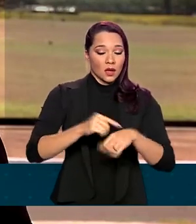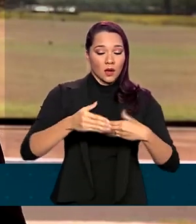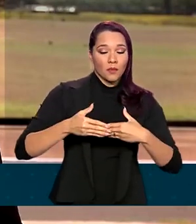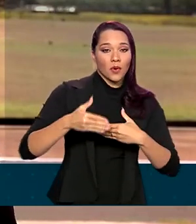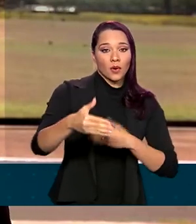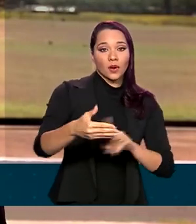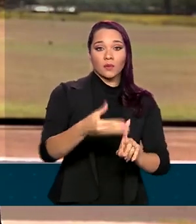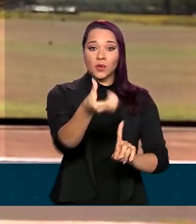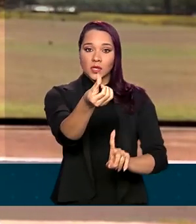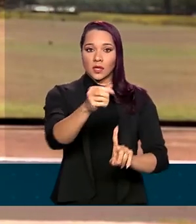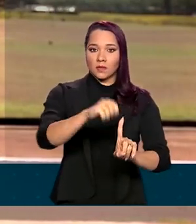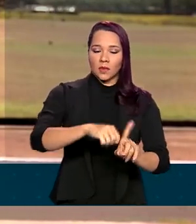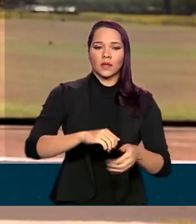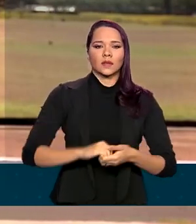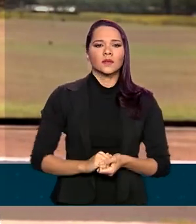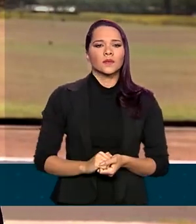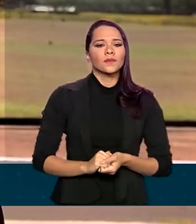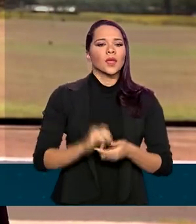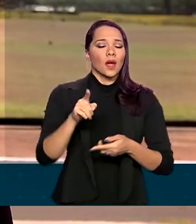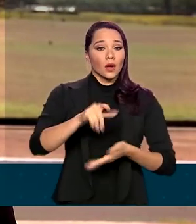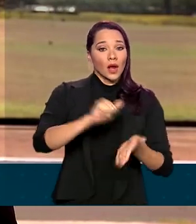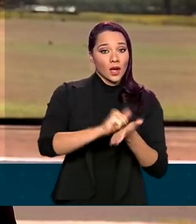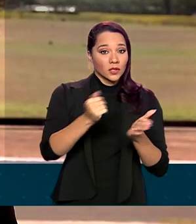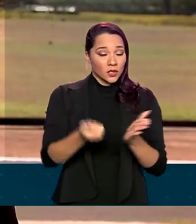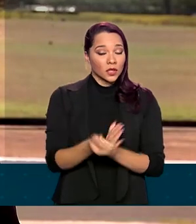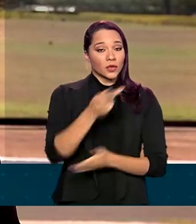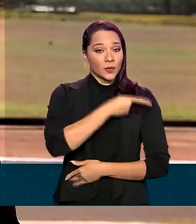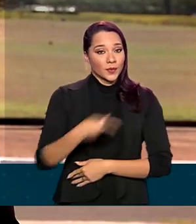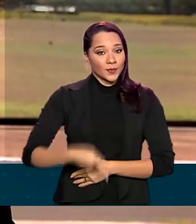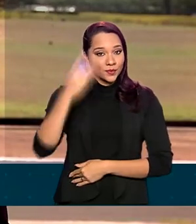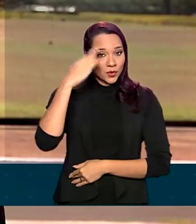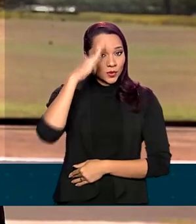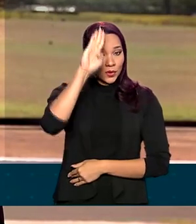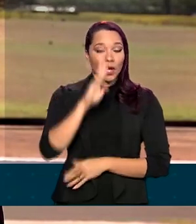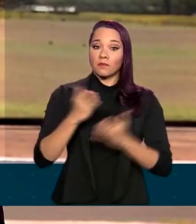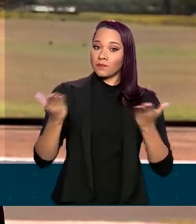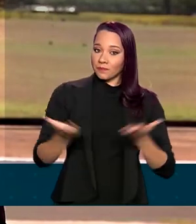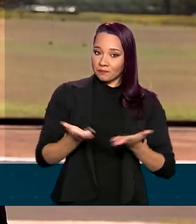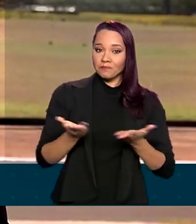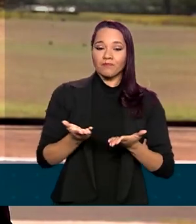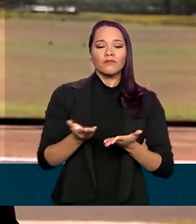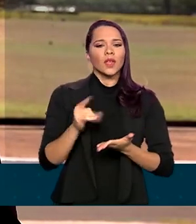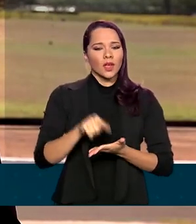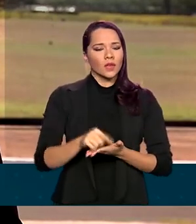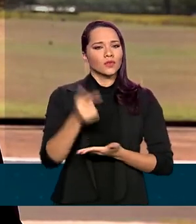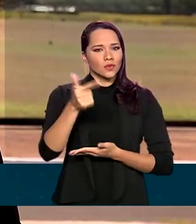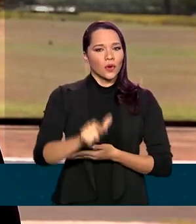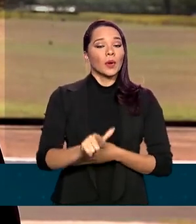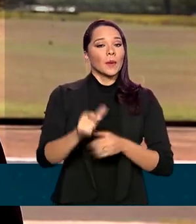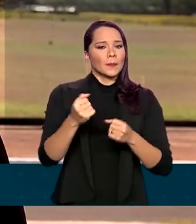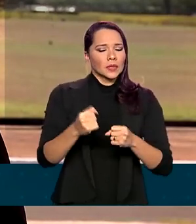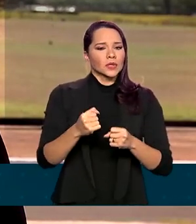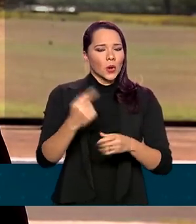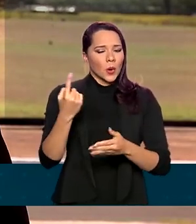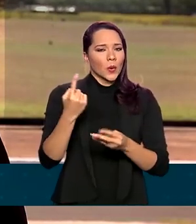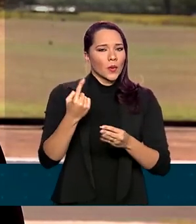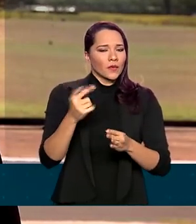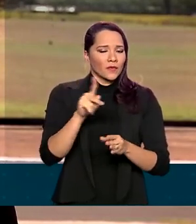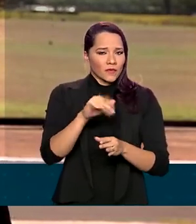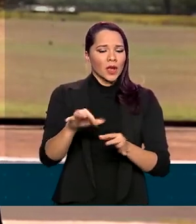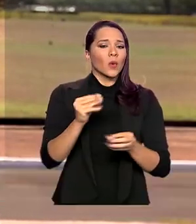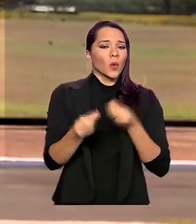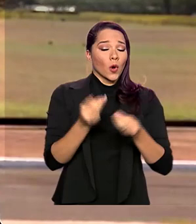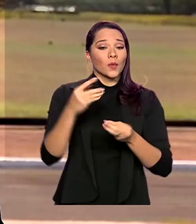por seis meses. Em relação à agenda do presidente Jair Bolsonaro para hoje, mais uma vez, deverá ser cumprida aqui no